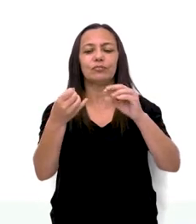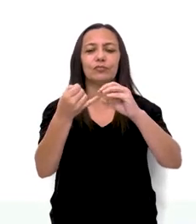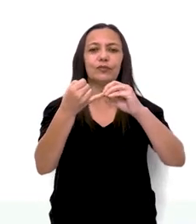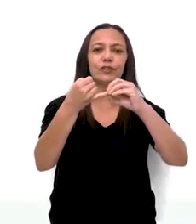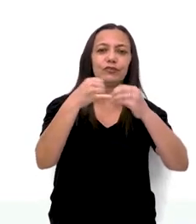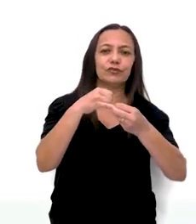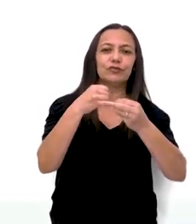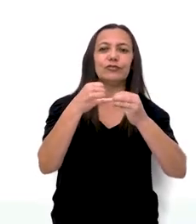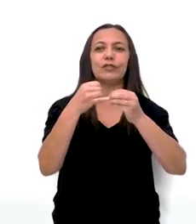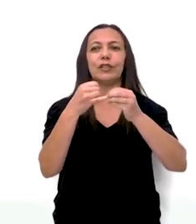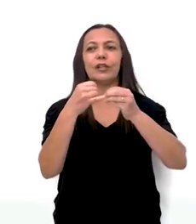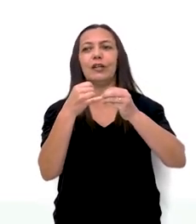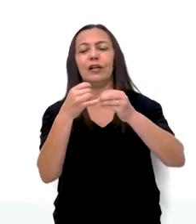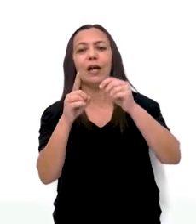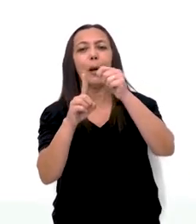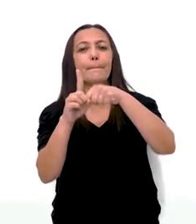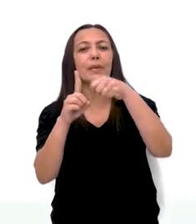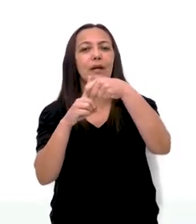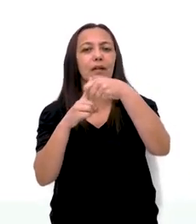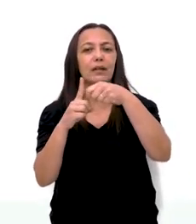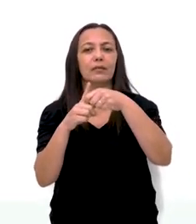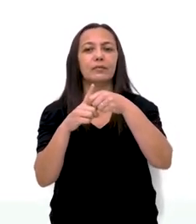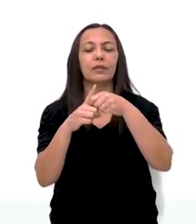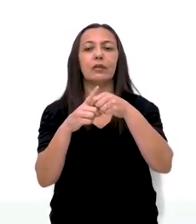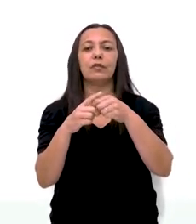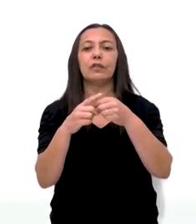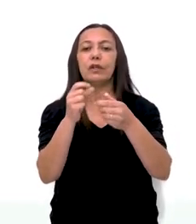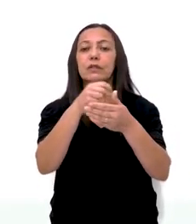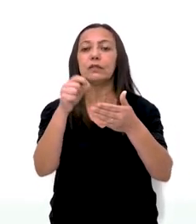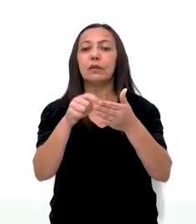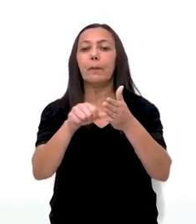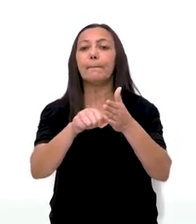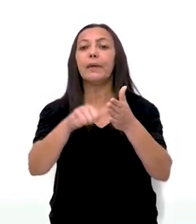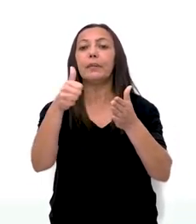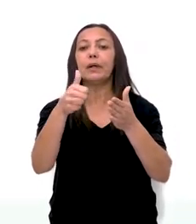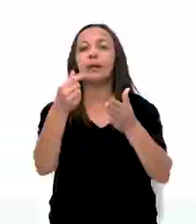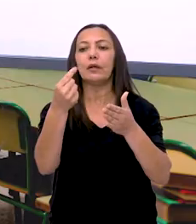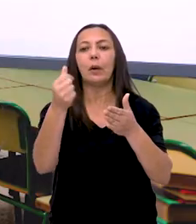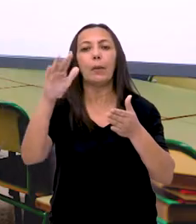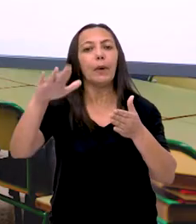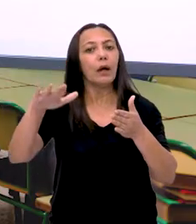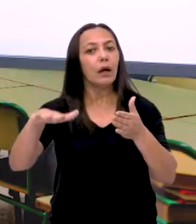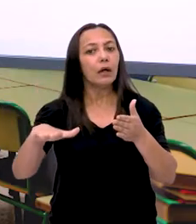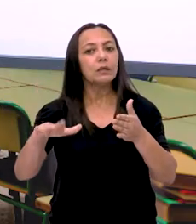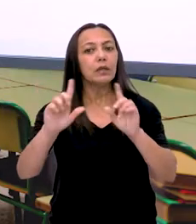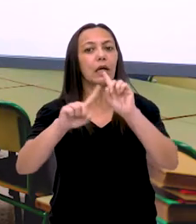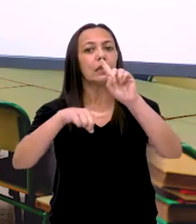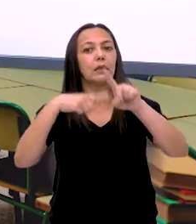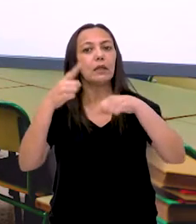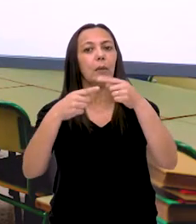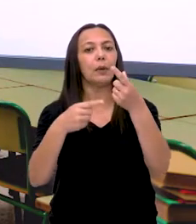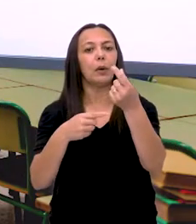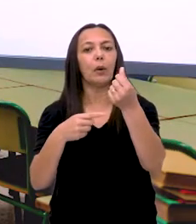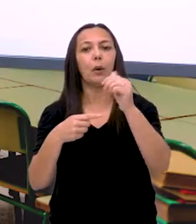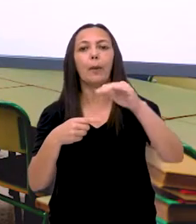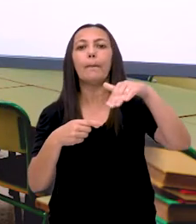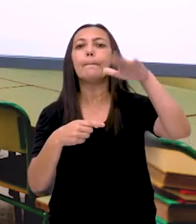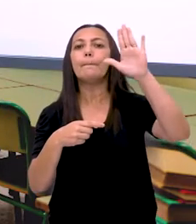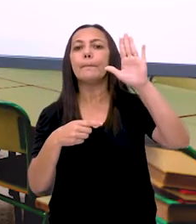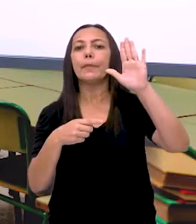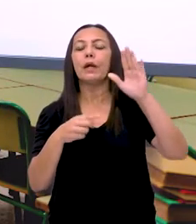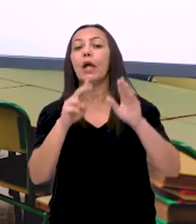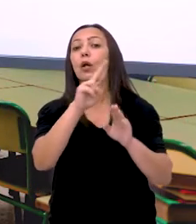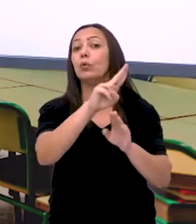ordem de que? Do mais barato para o mais caro. Não é o valor do produto,